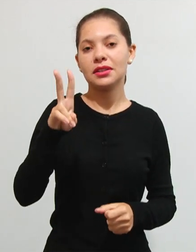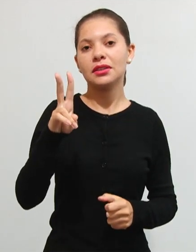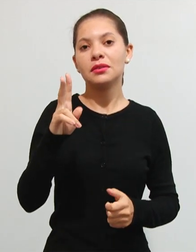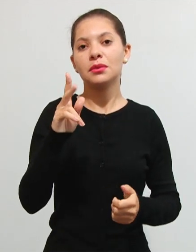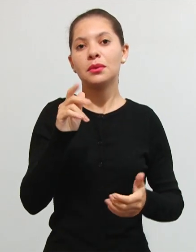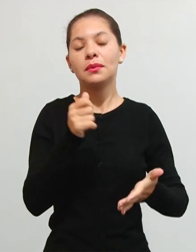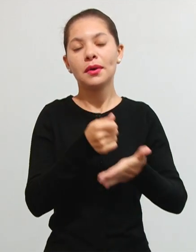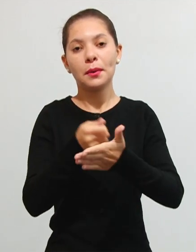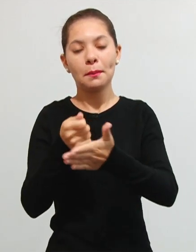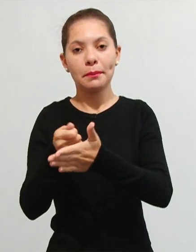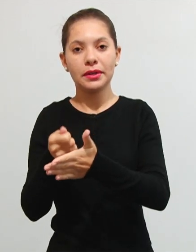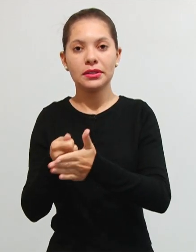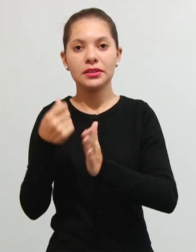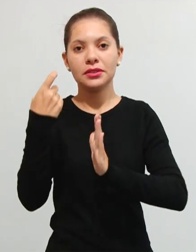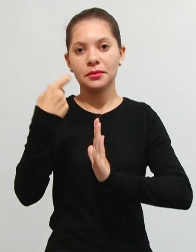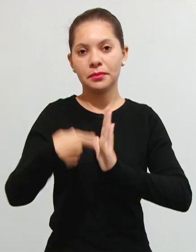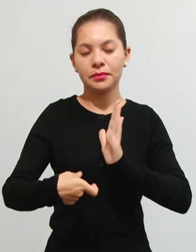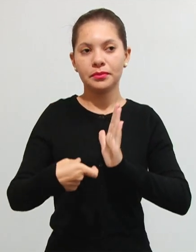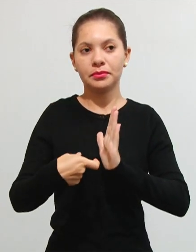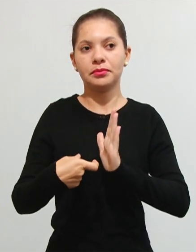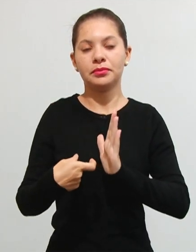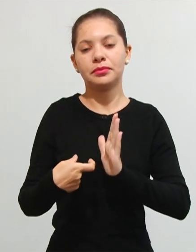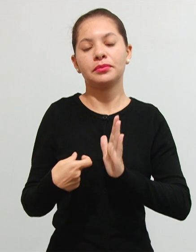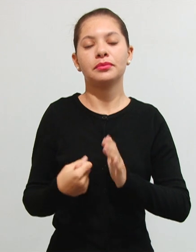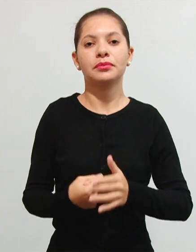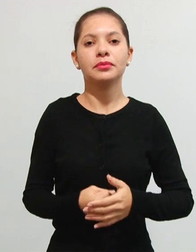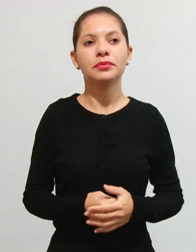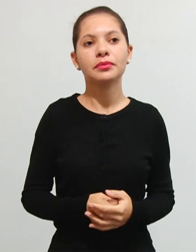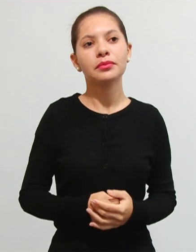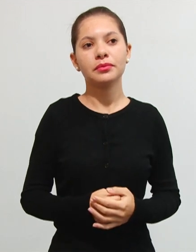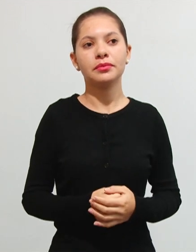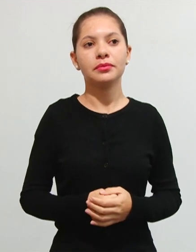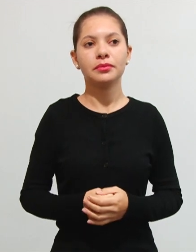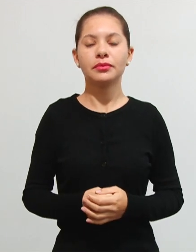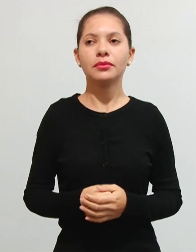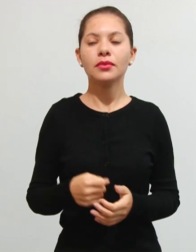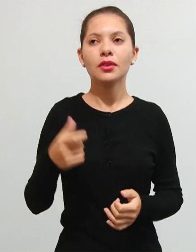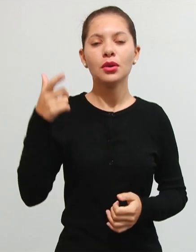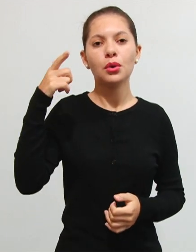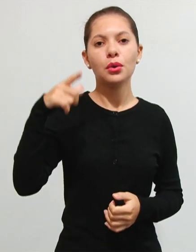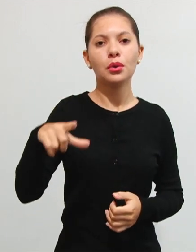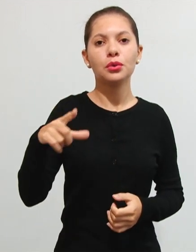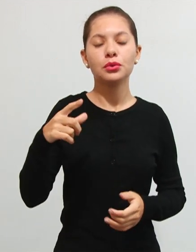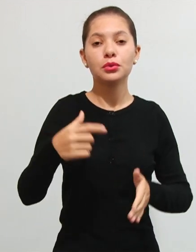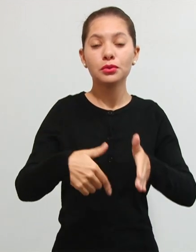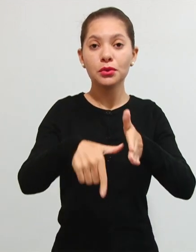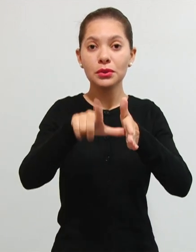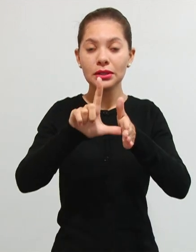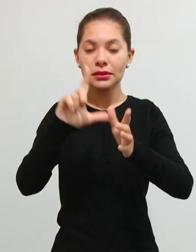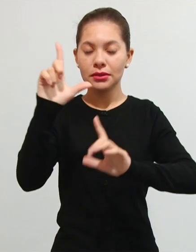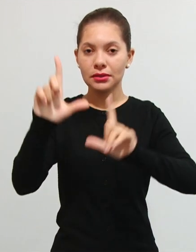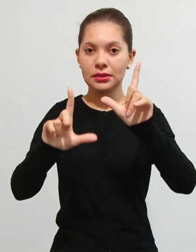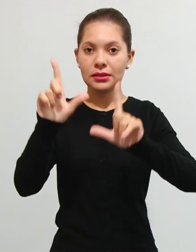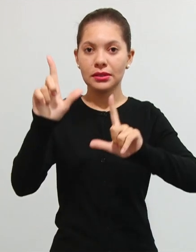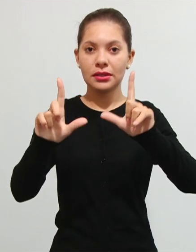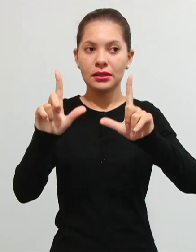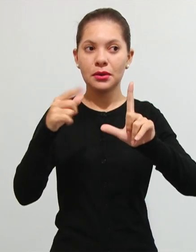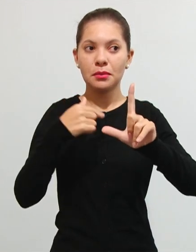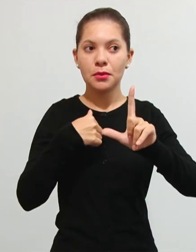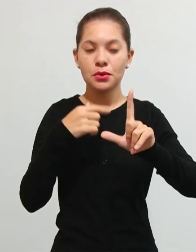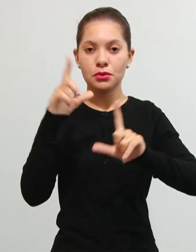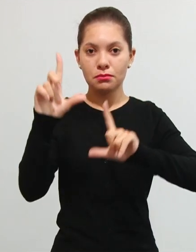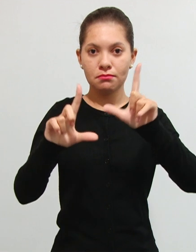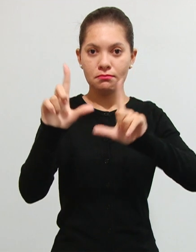de tarifa e não mais de taxa, tá? Outra coisa, voltando aqui na nossa tela eu posso te